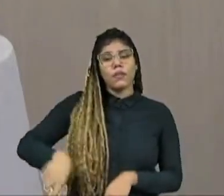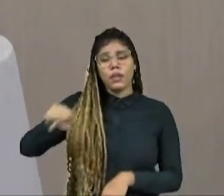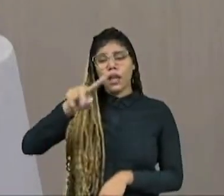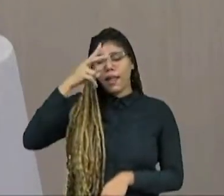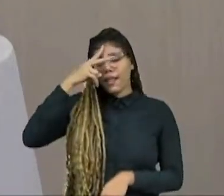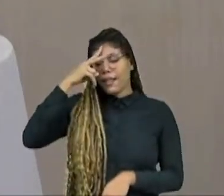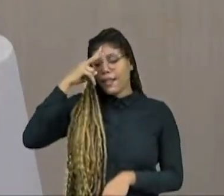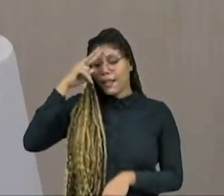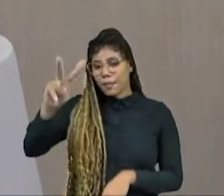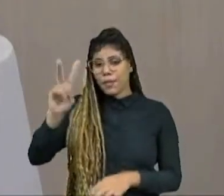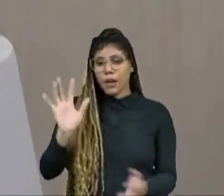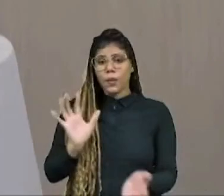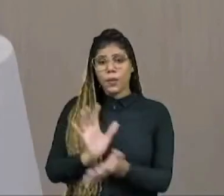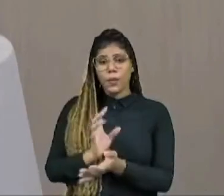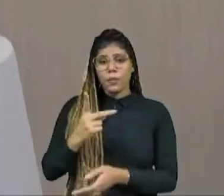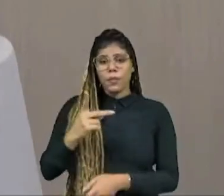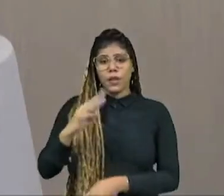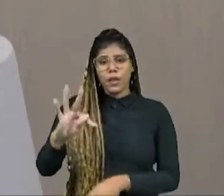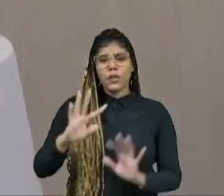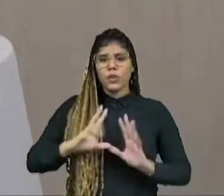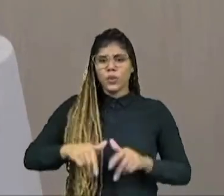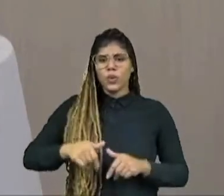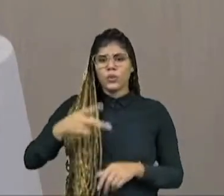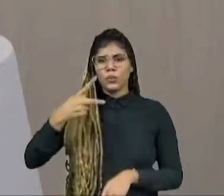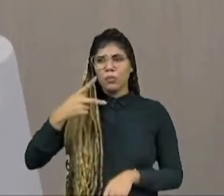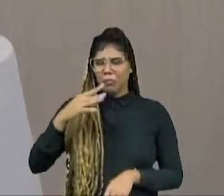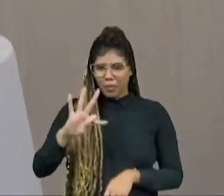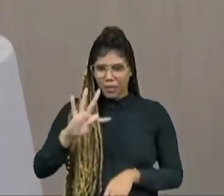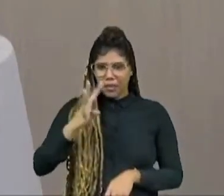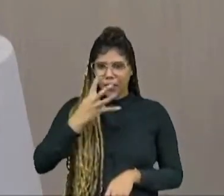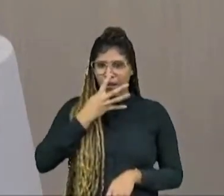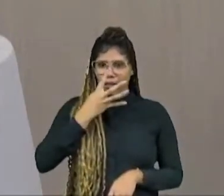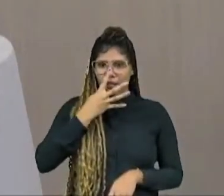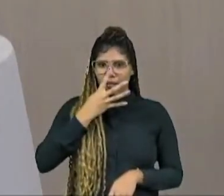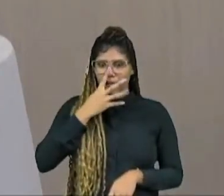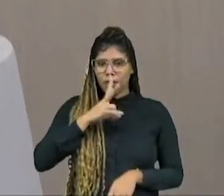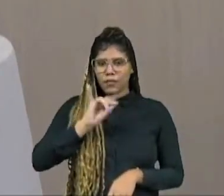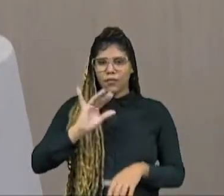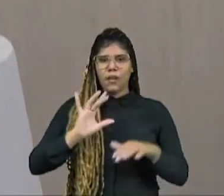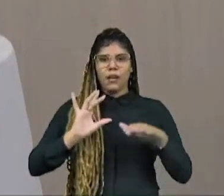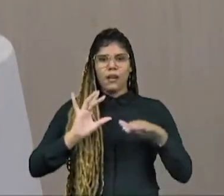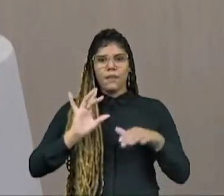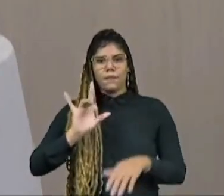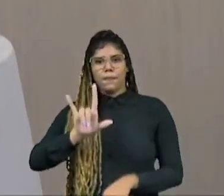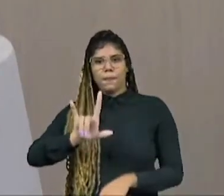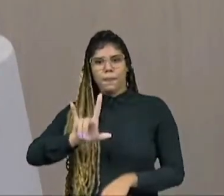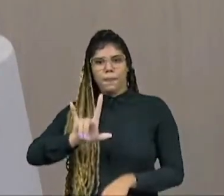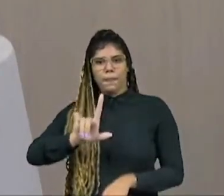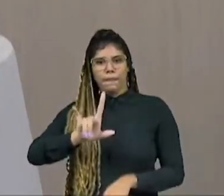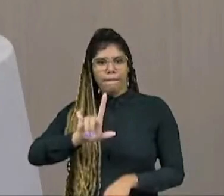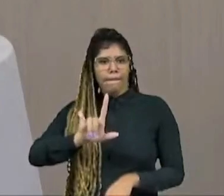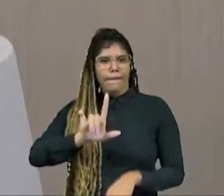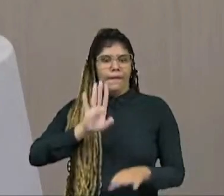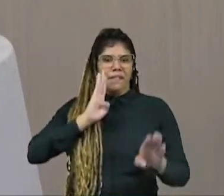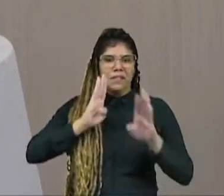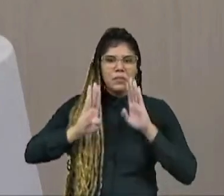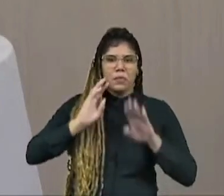colegas deputados do PT e os petistas que nos acompanham e vão nas redes sociais tentar defender o indefensável.